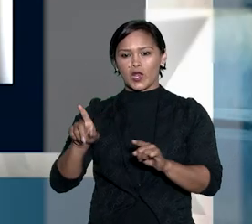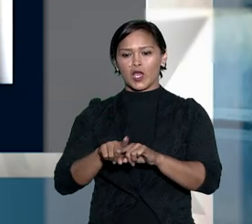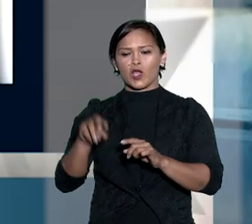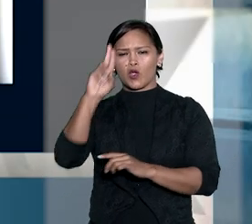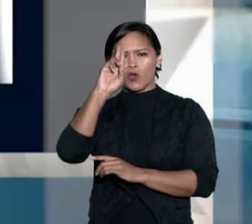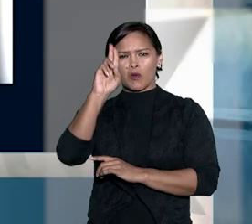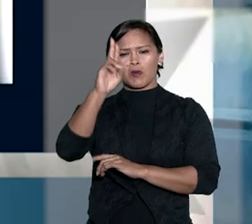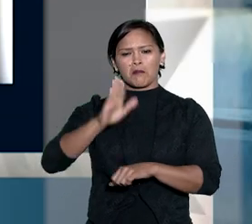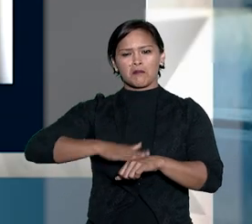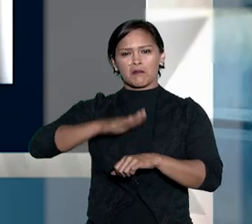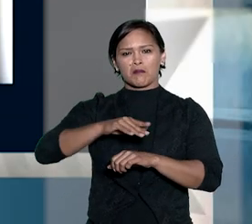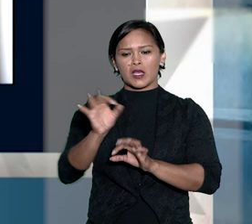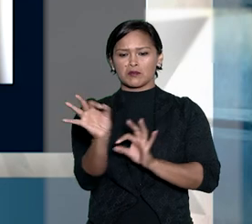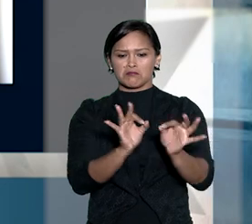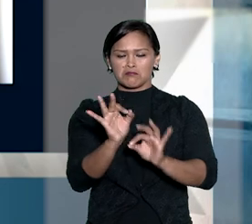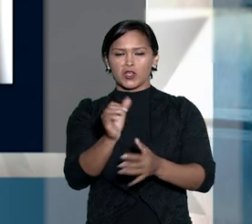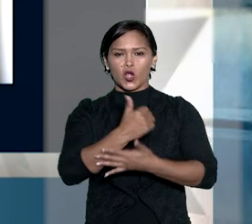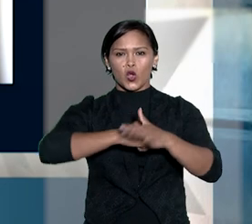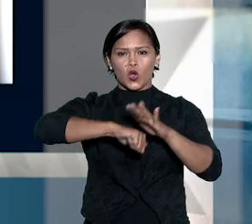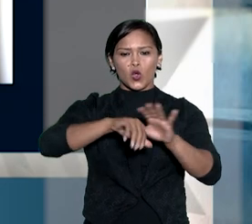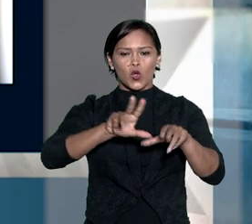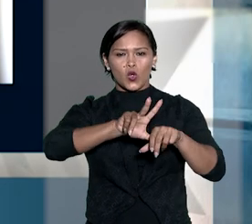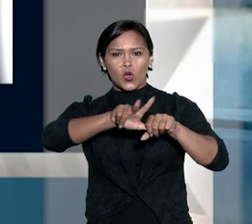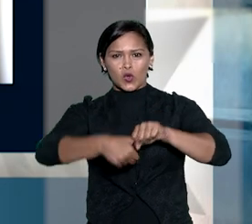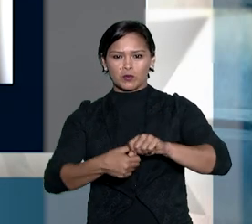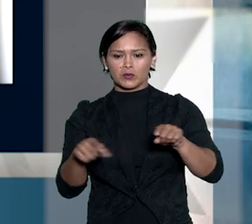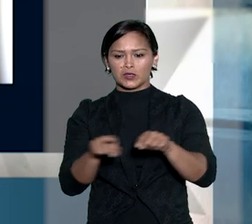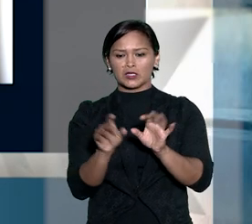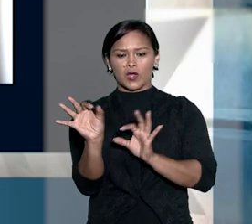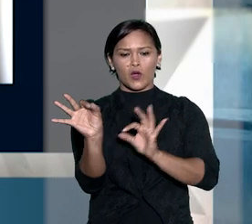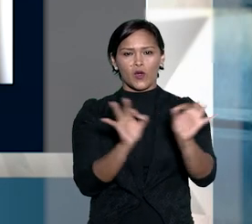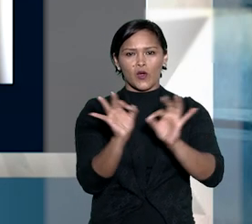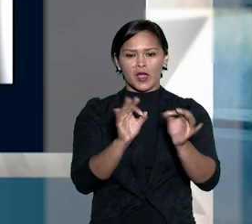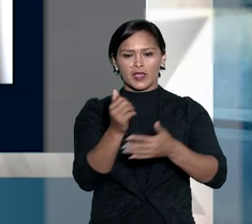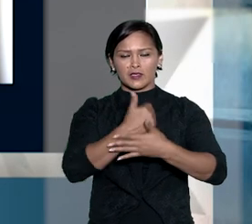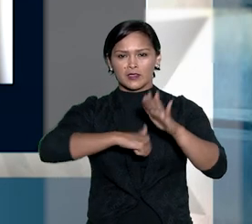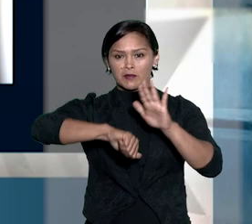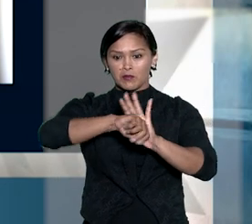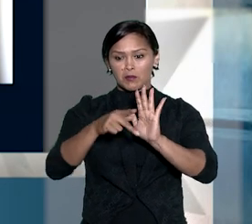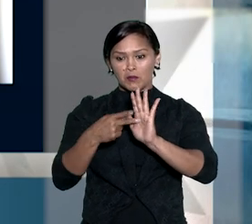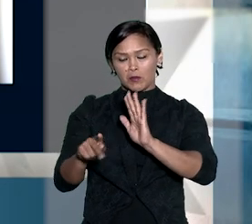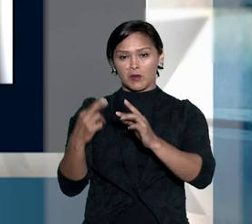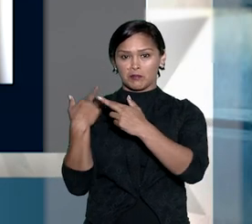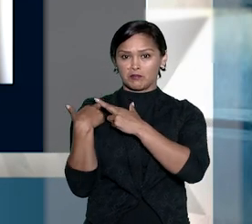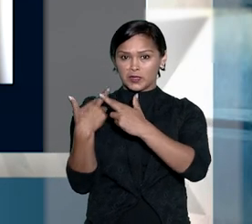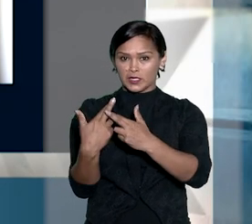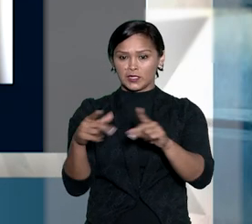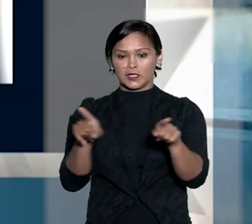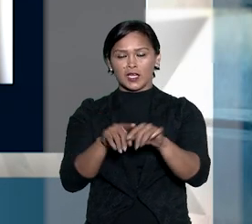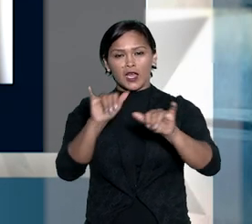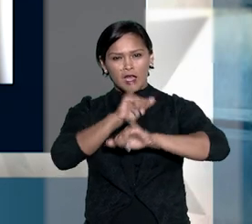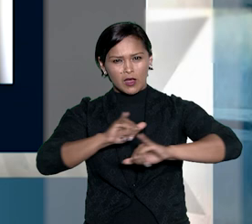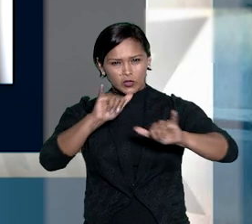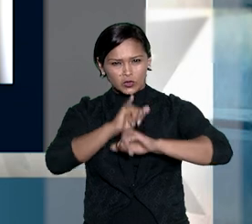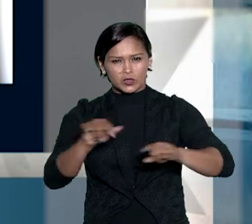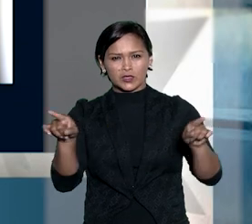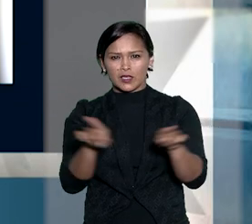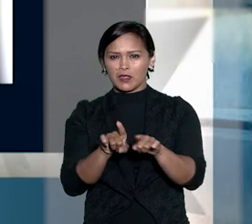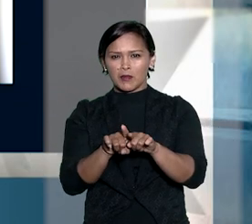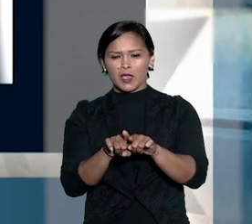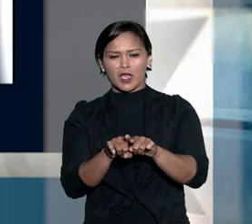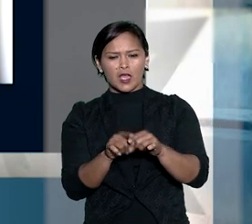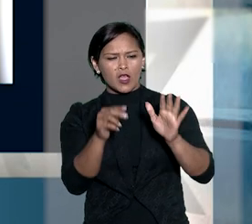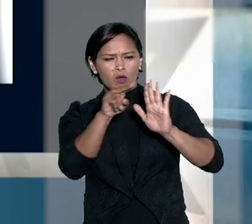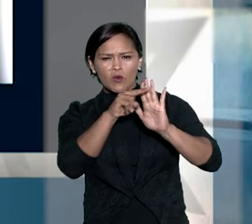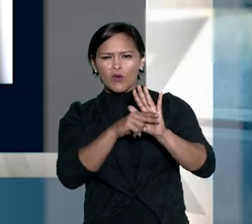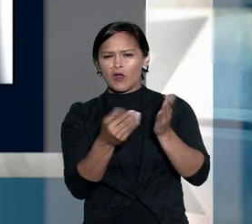como comandante máximo do esquema de corrupção e maestro da organização criminosa, bem como ao anunciar fatos